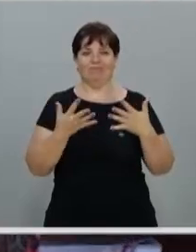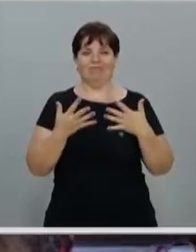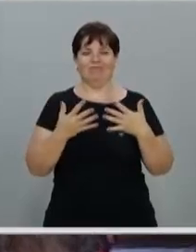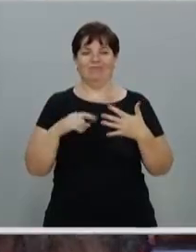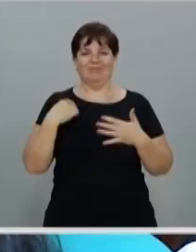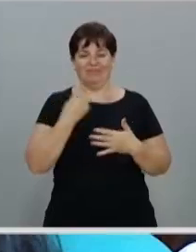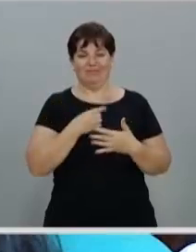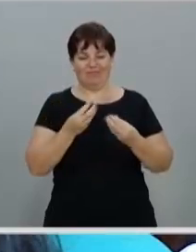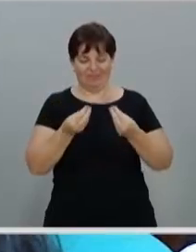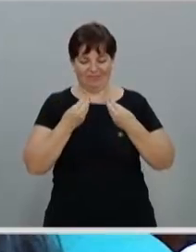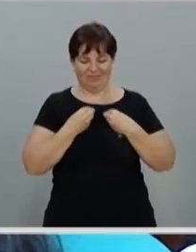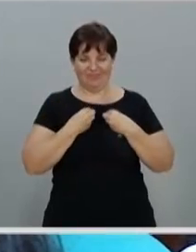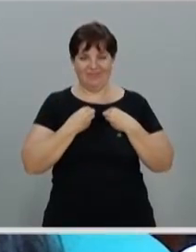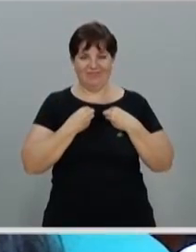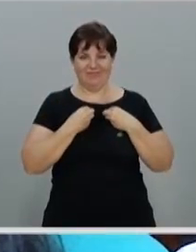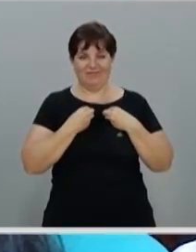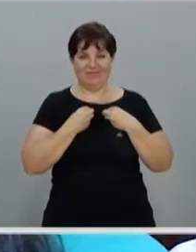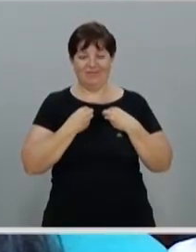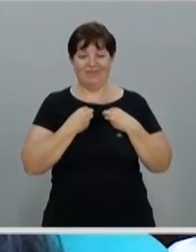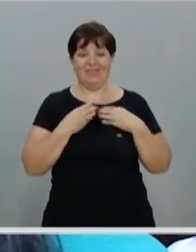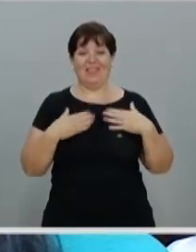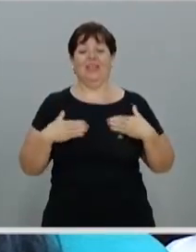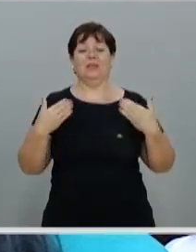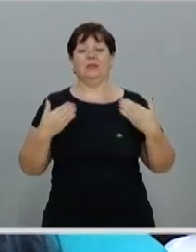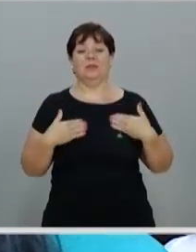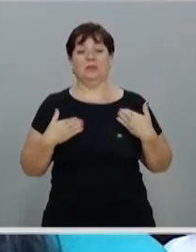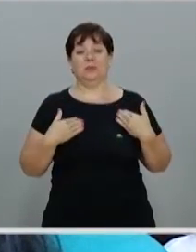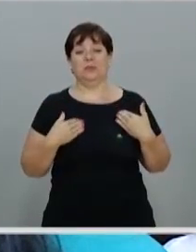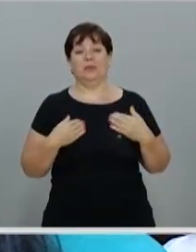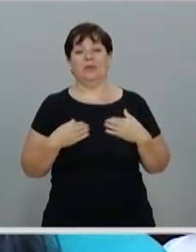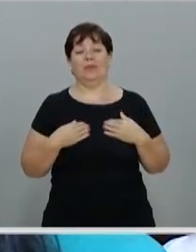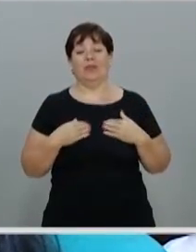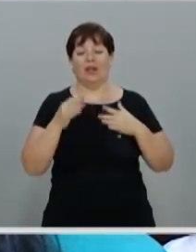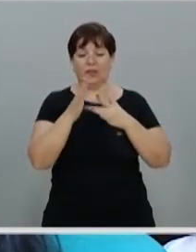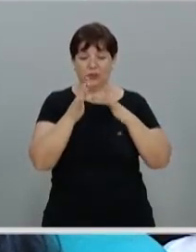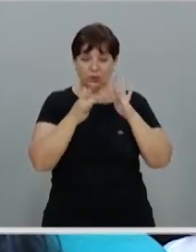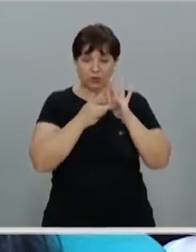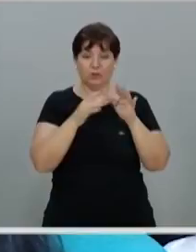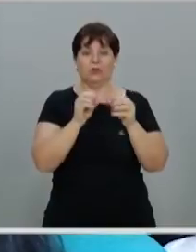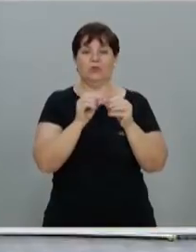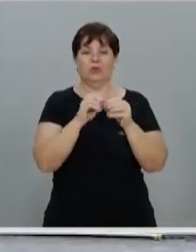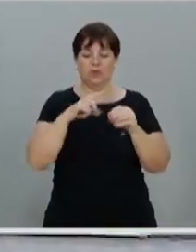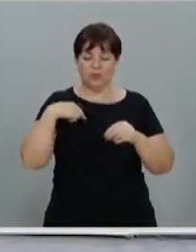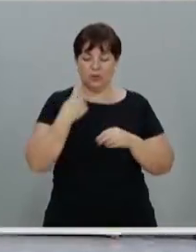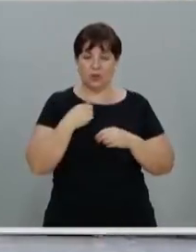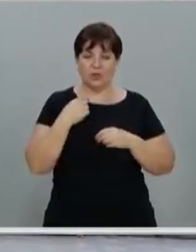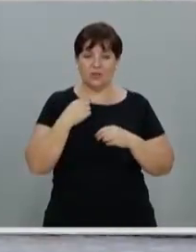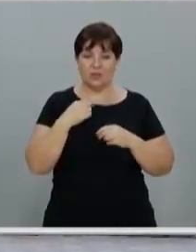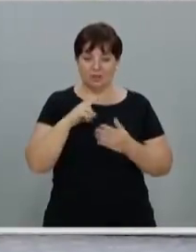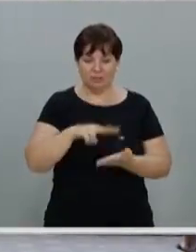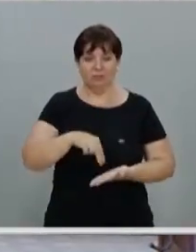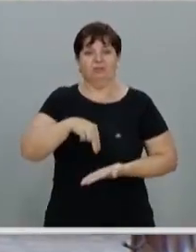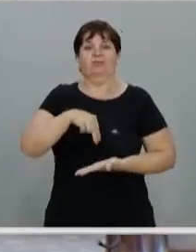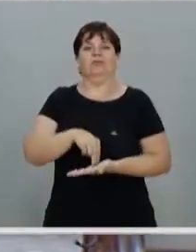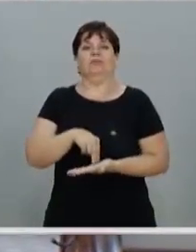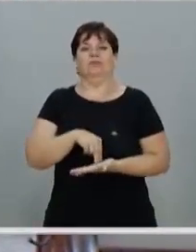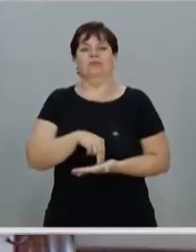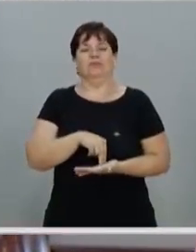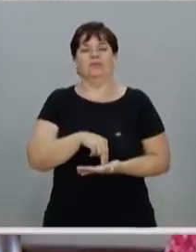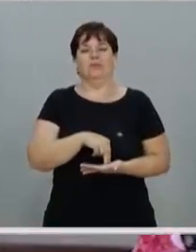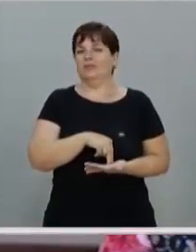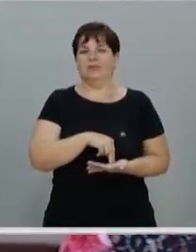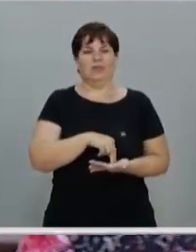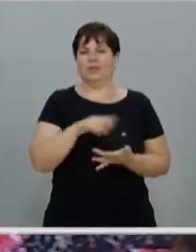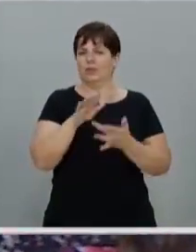que é um Deus que é como se fosse uma mola propulsora na nossa vida. Que nos joga para frente, que não nos quer na realidade de solidão,